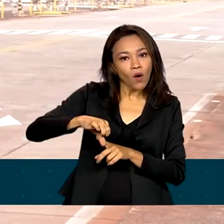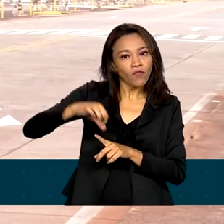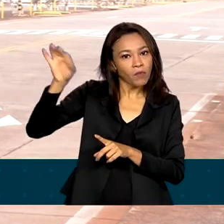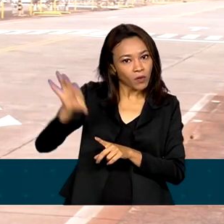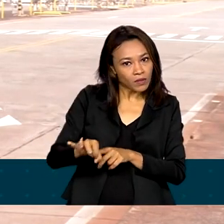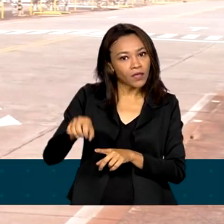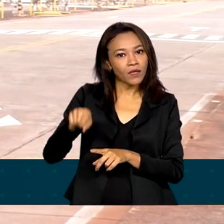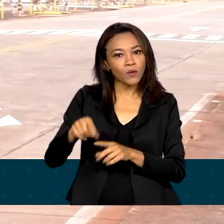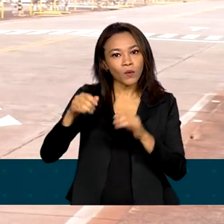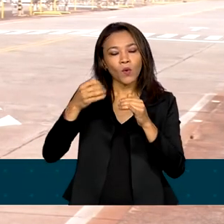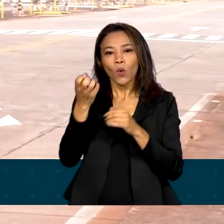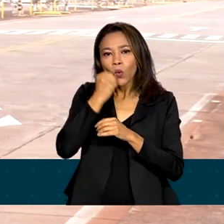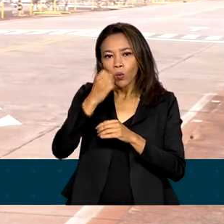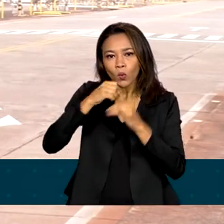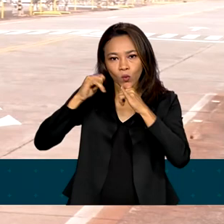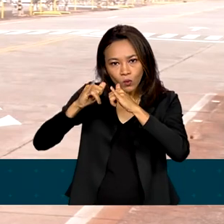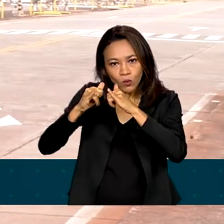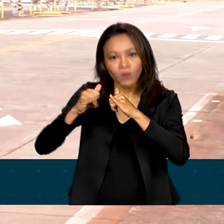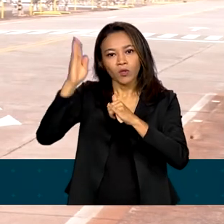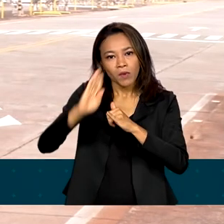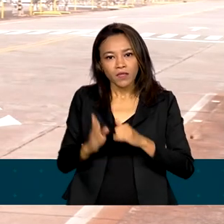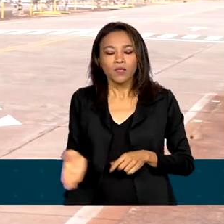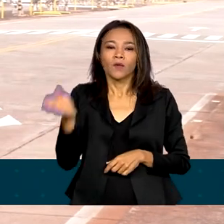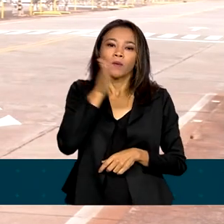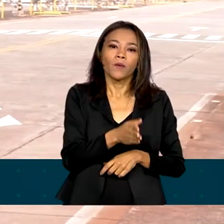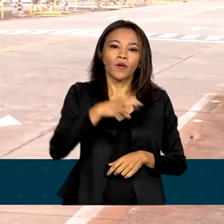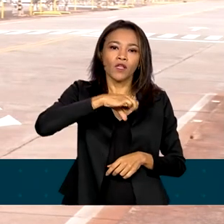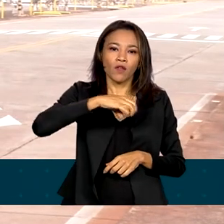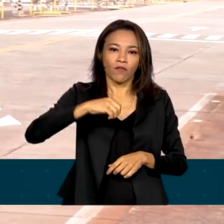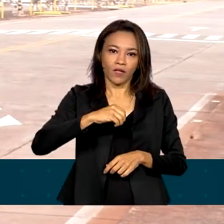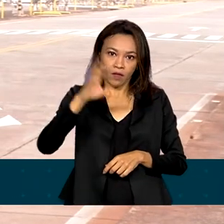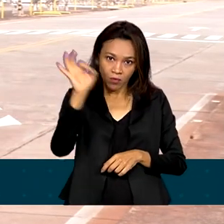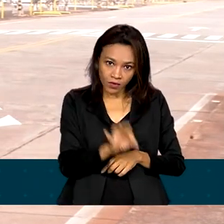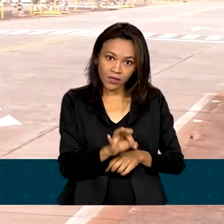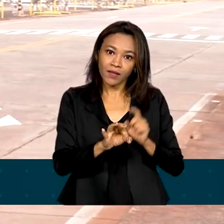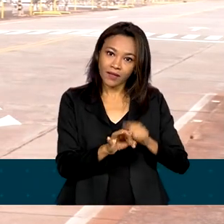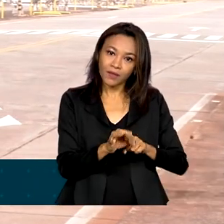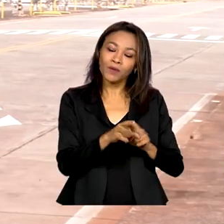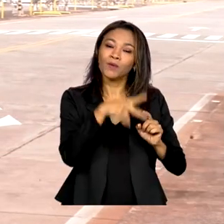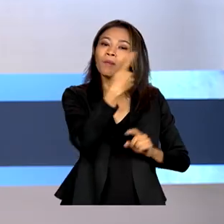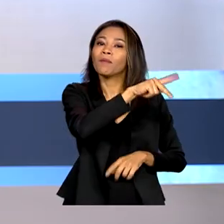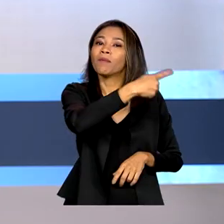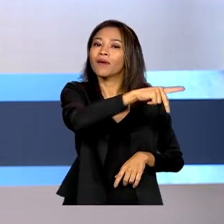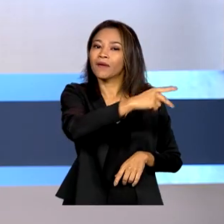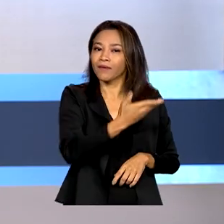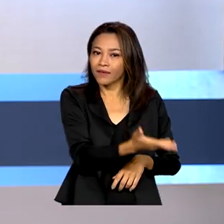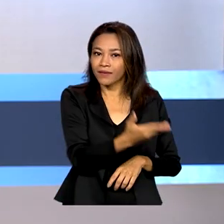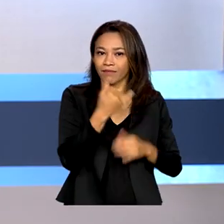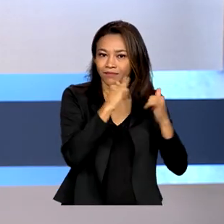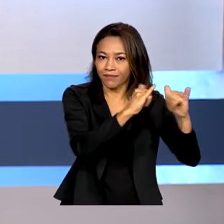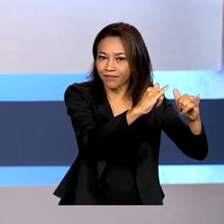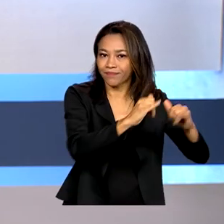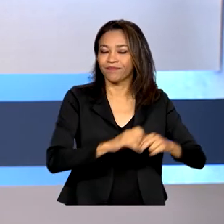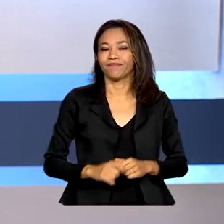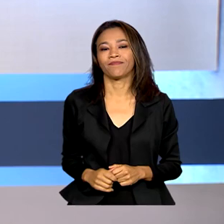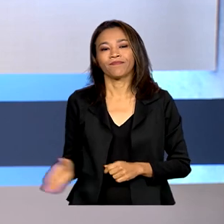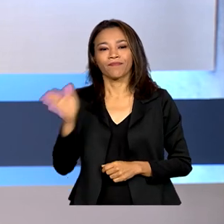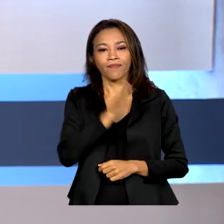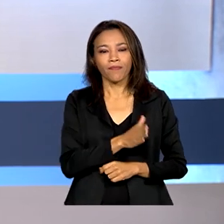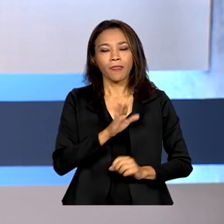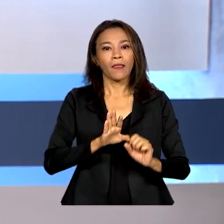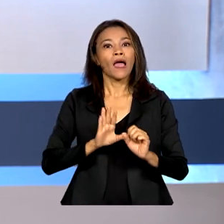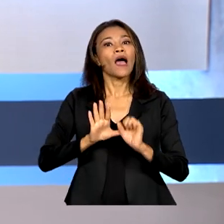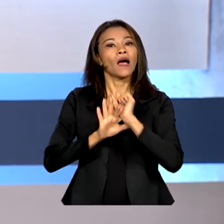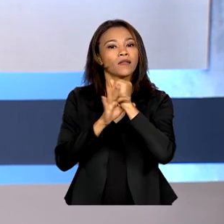energia consumida no Brasil e 90% da energia do Paraguai. Garantia de